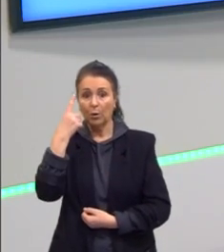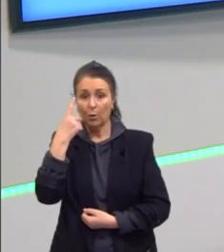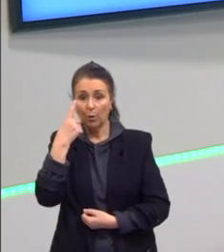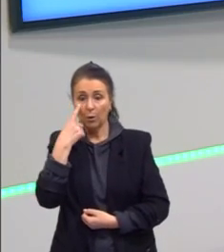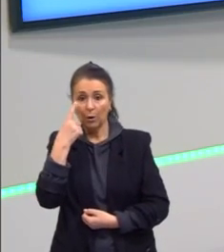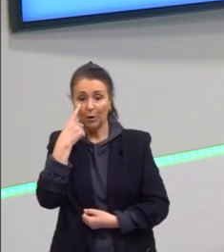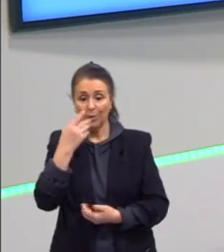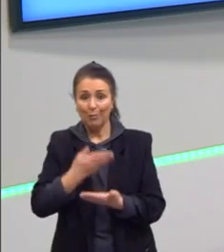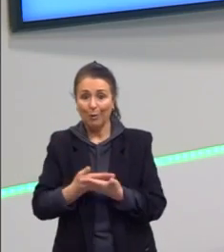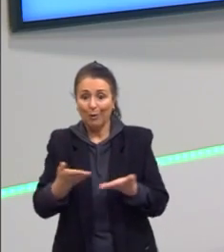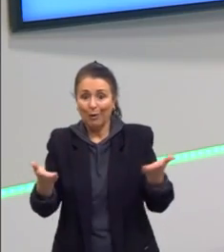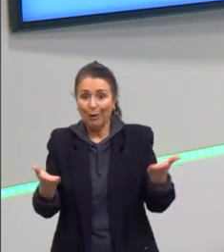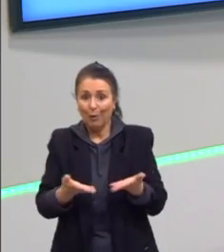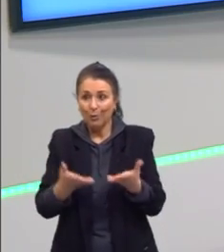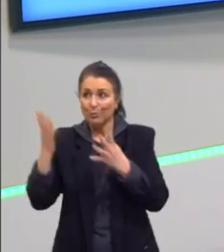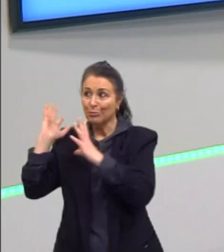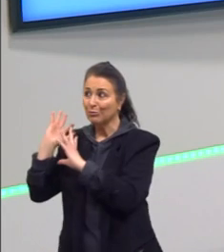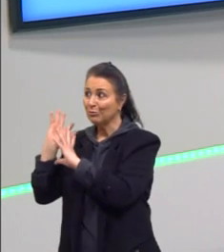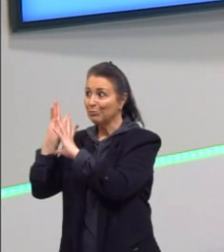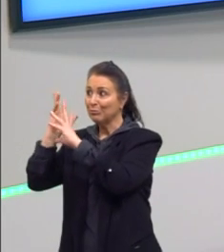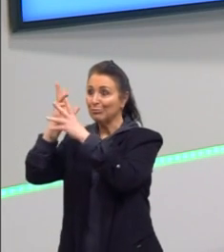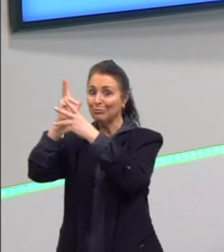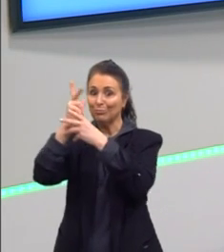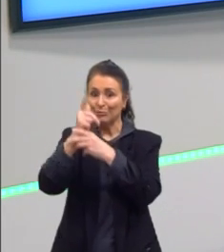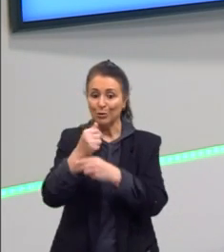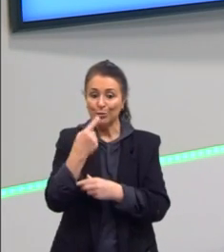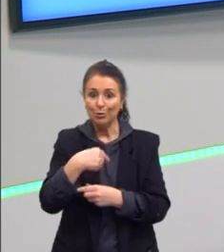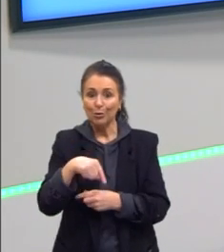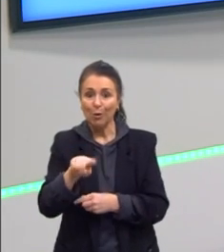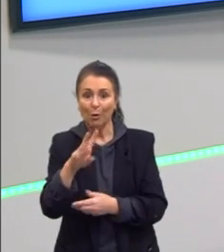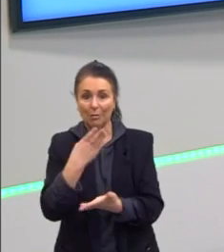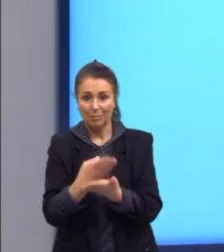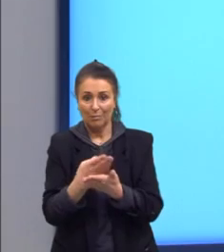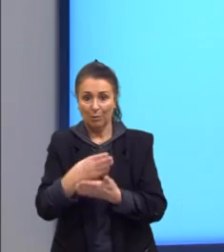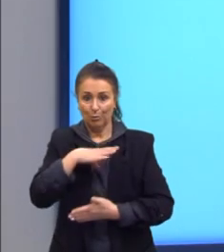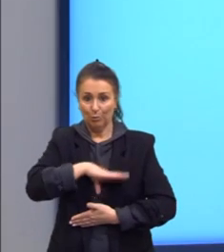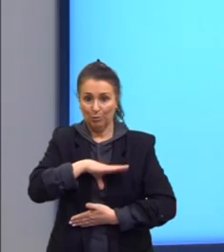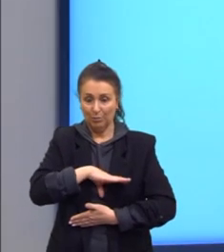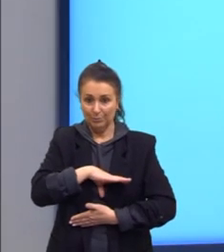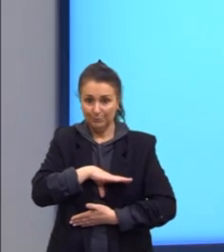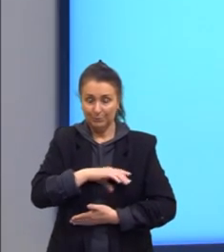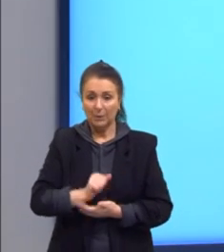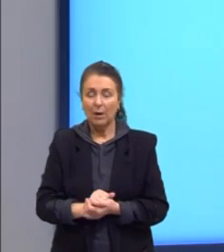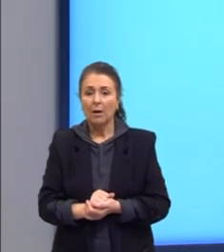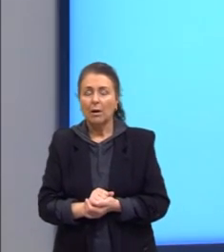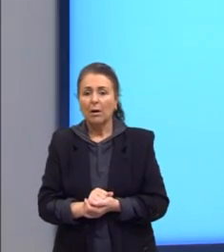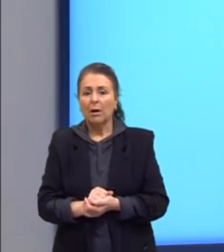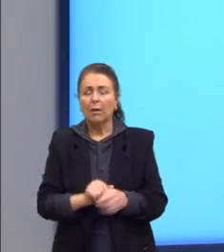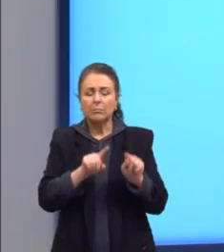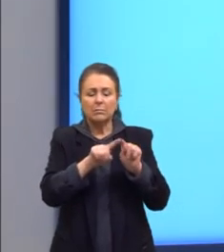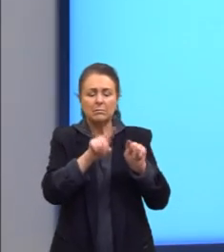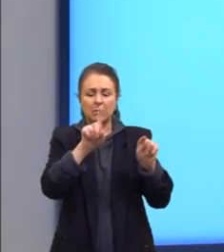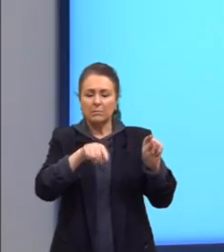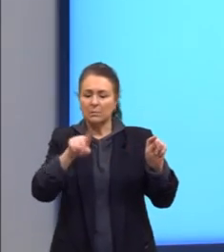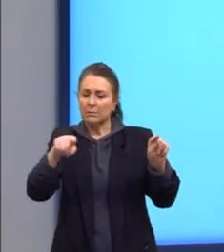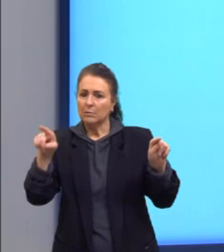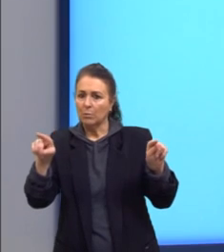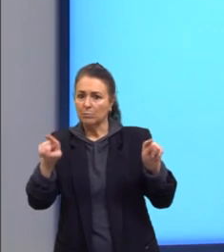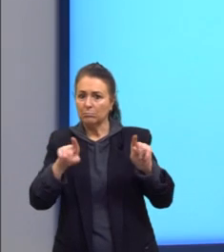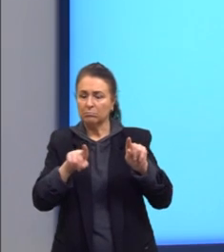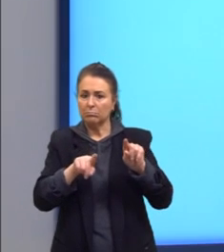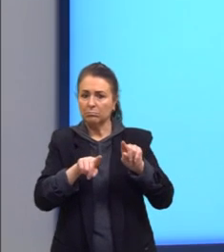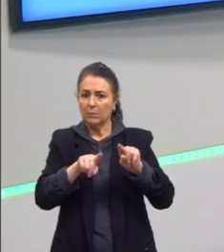puxando o gancho daquilo que a gente já viu anteriormente. Uma vez que as nossas variações, que a gente